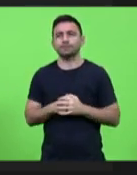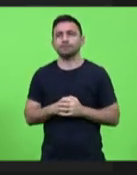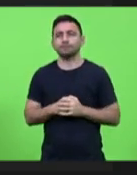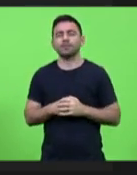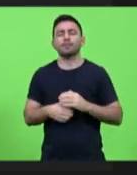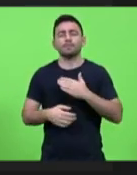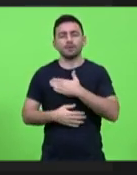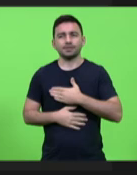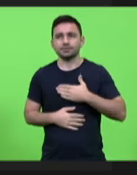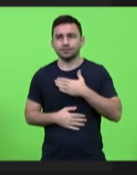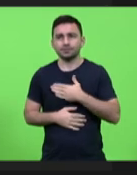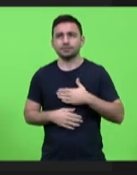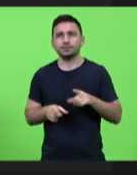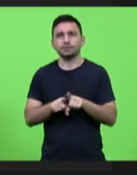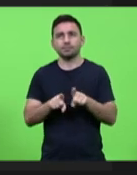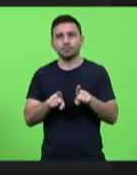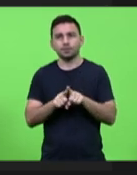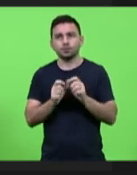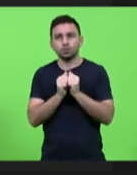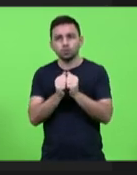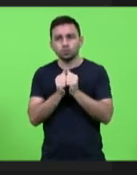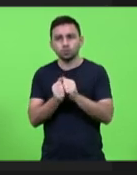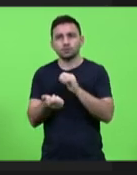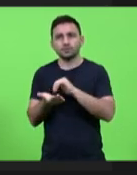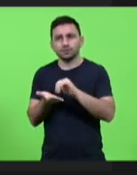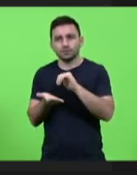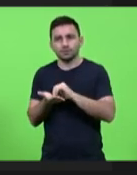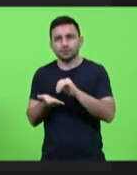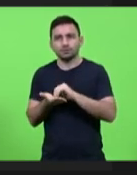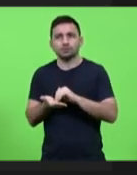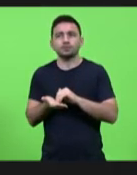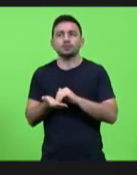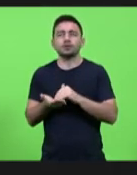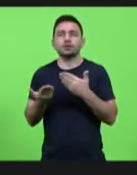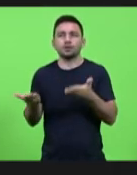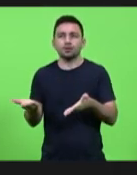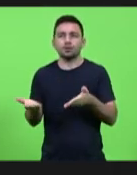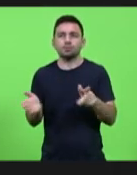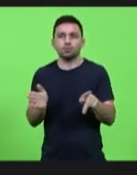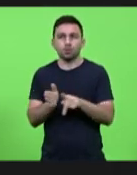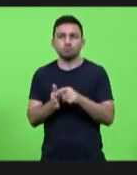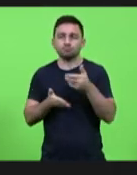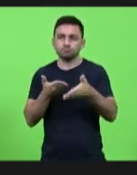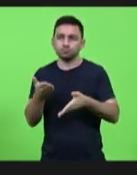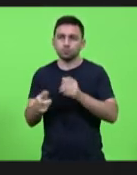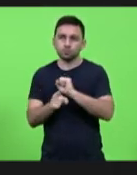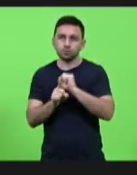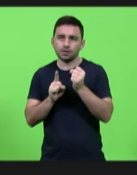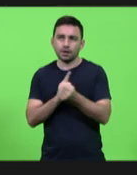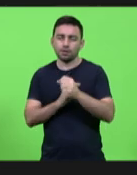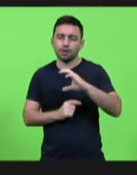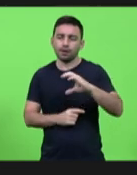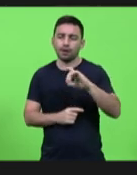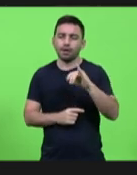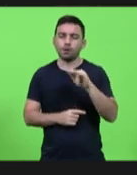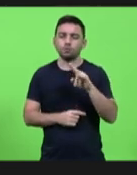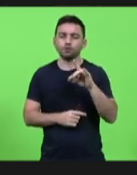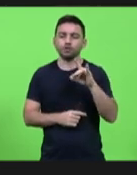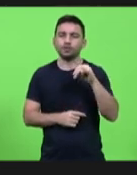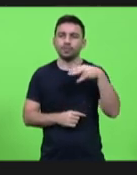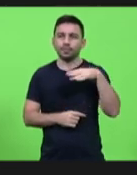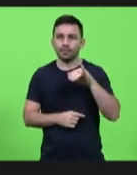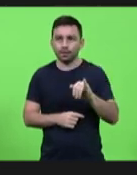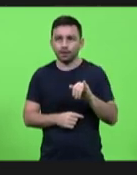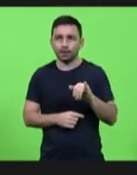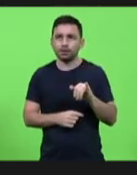prazer também estar com o secretário de assistência social do estado o nosso Claudio Inês esteve ontem na FECAM